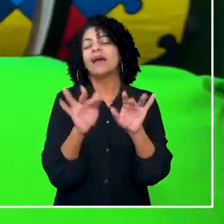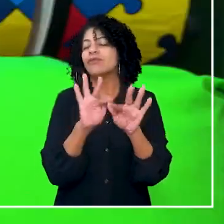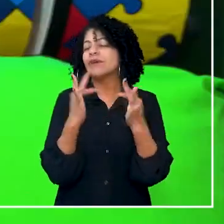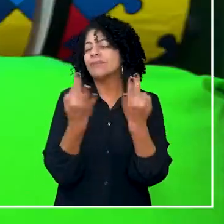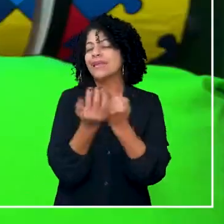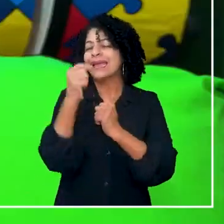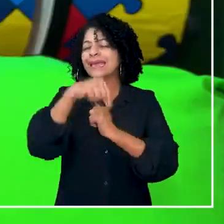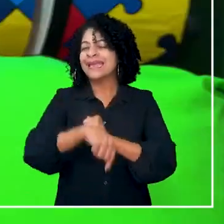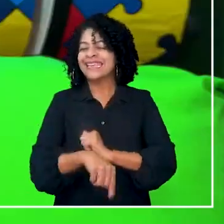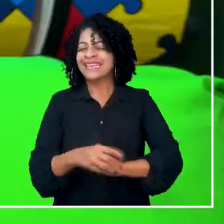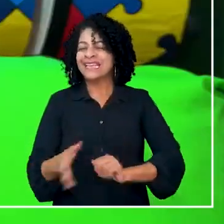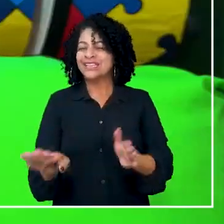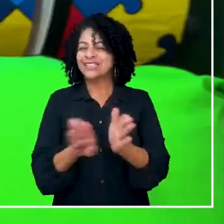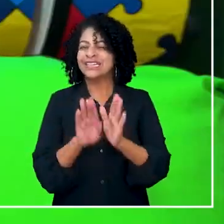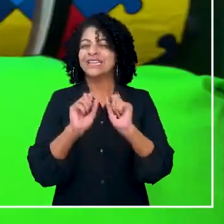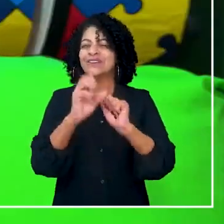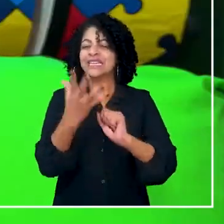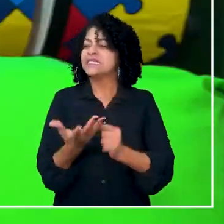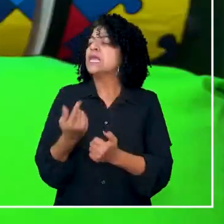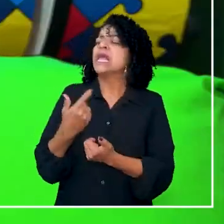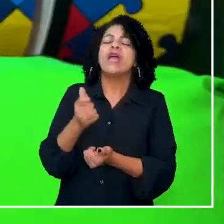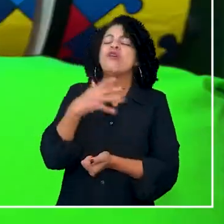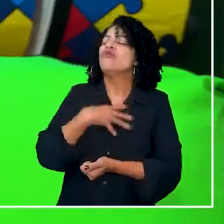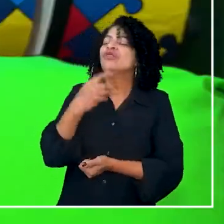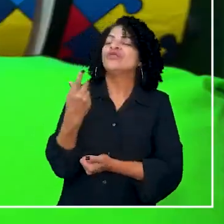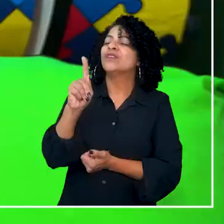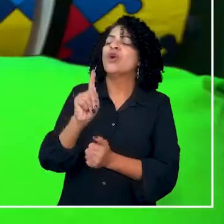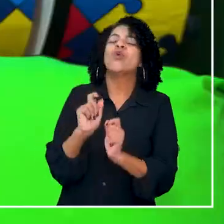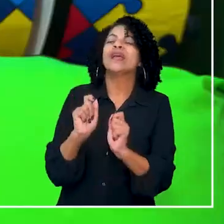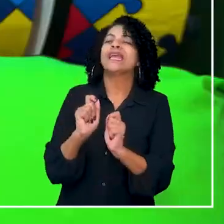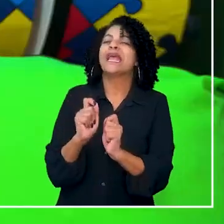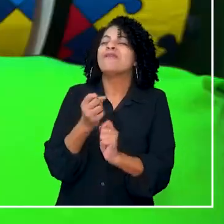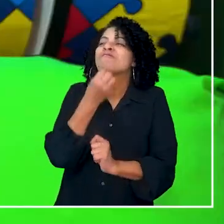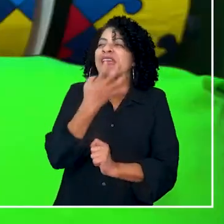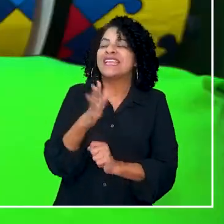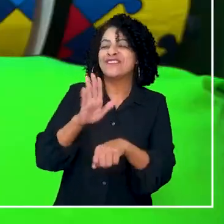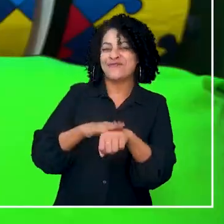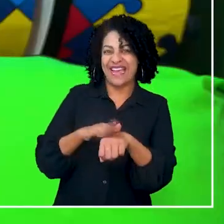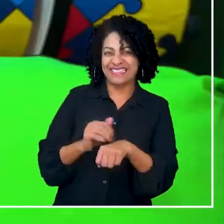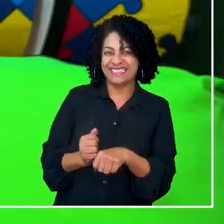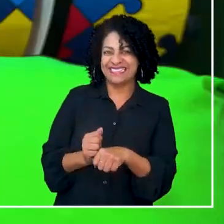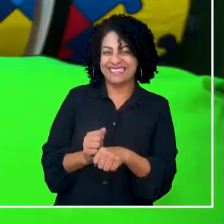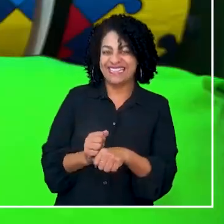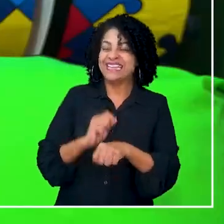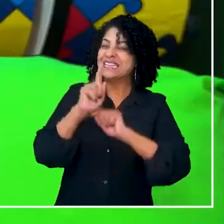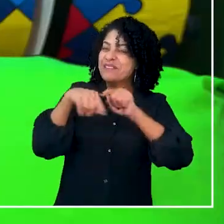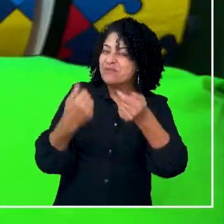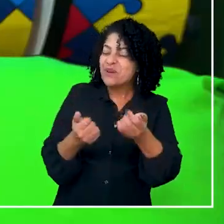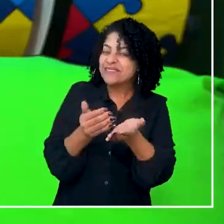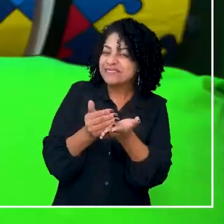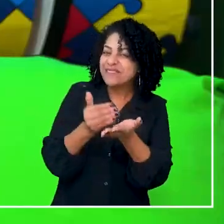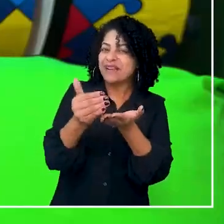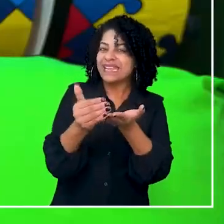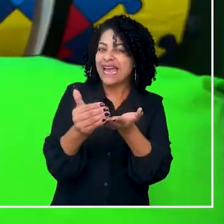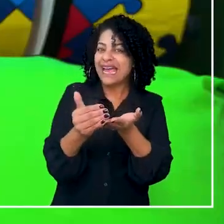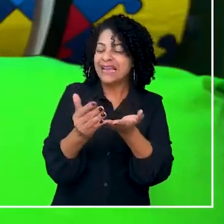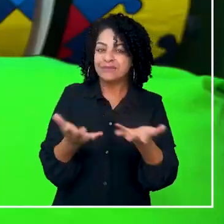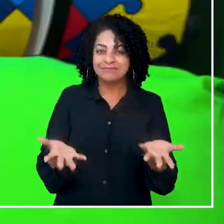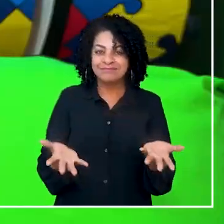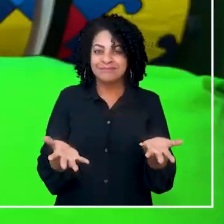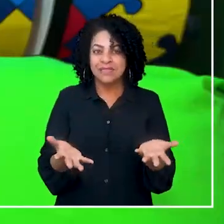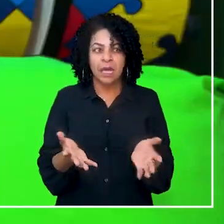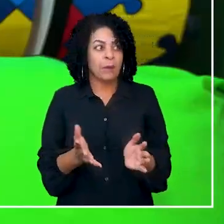chega aqui, que eu faço, é qual é o potencial do seu filho? O ele faz muito bem? E as famílias ficam, como assim?